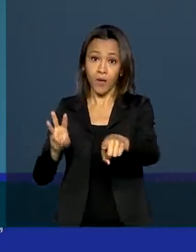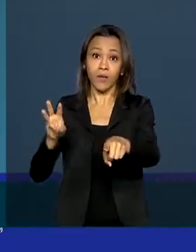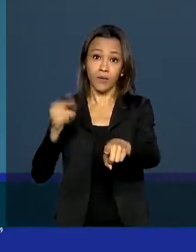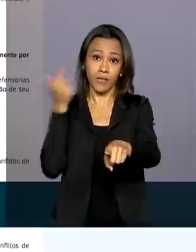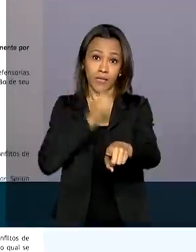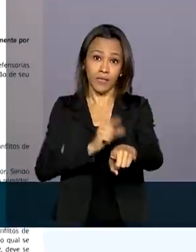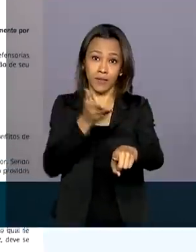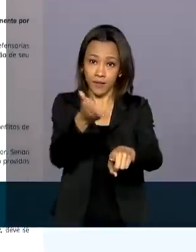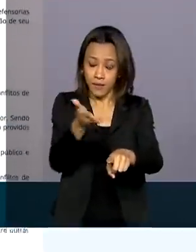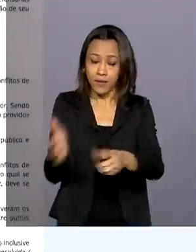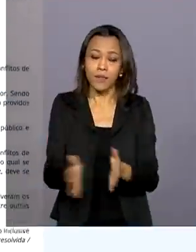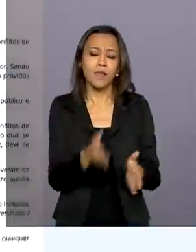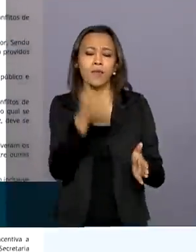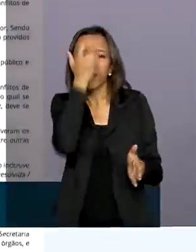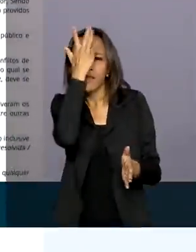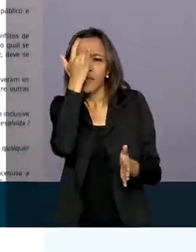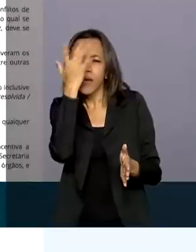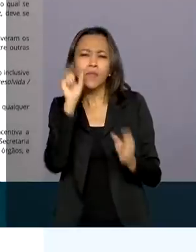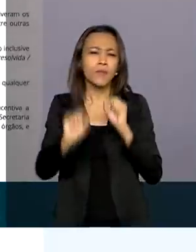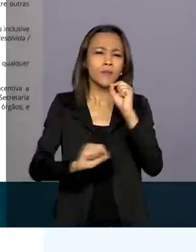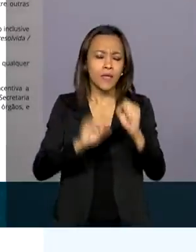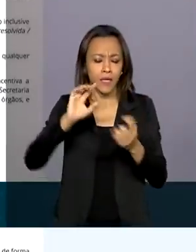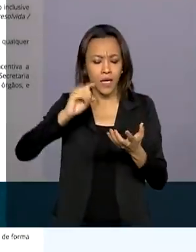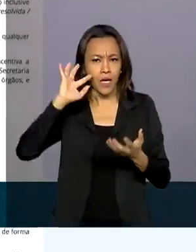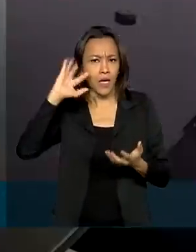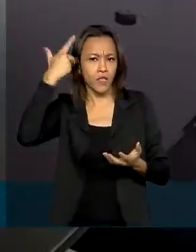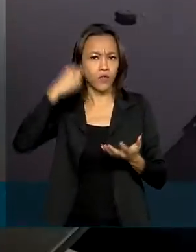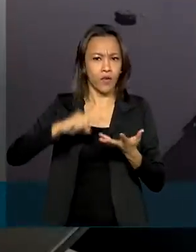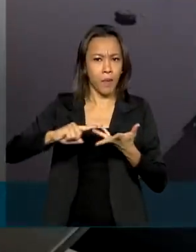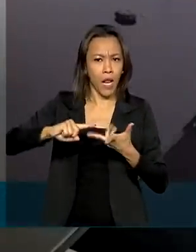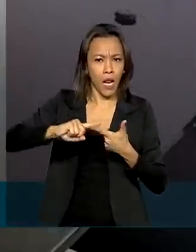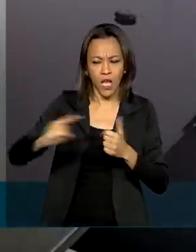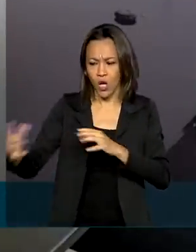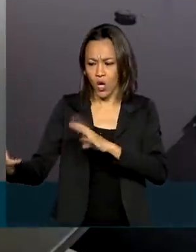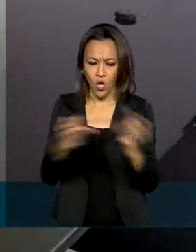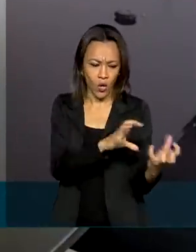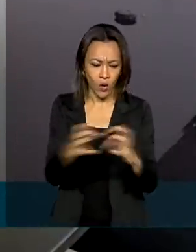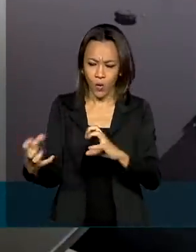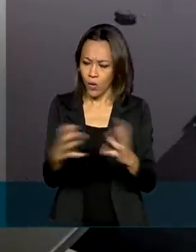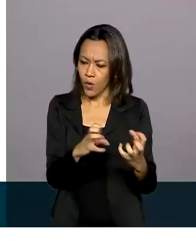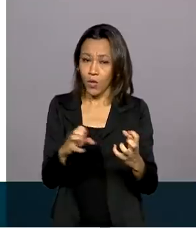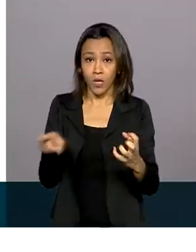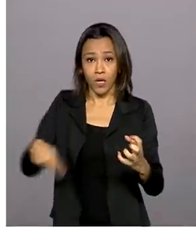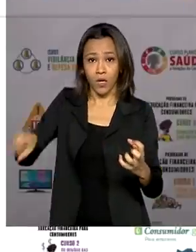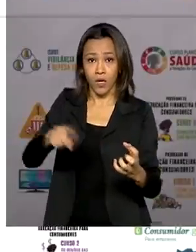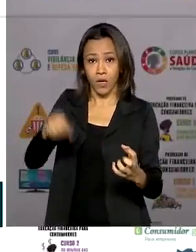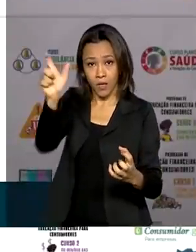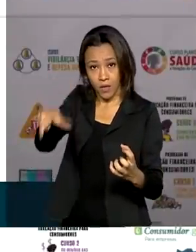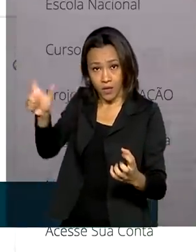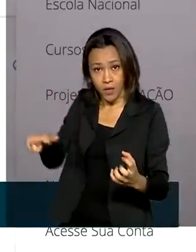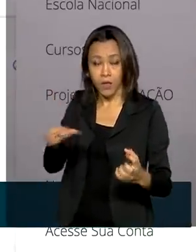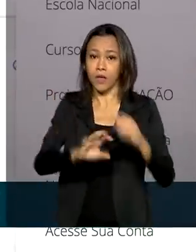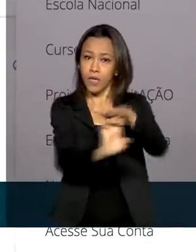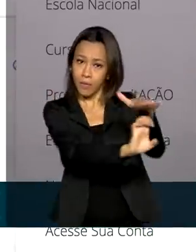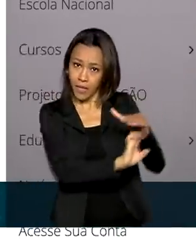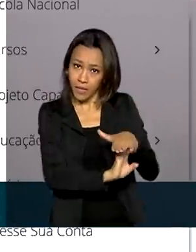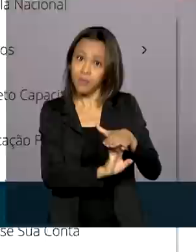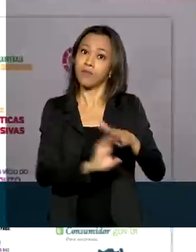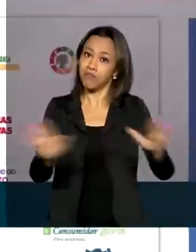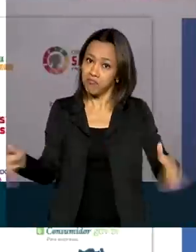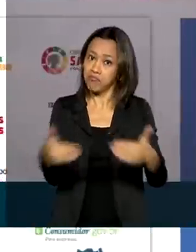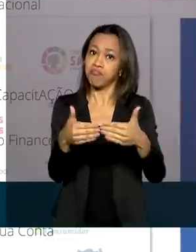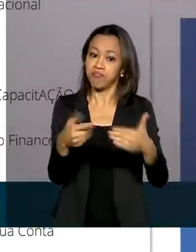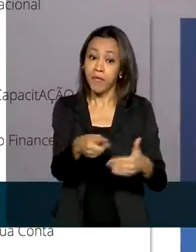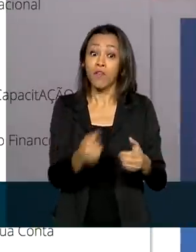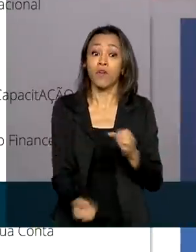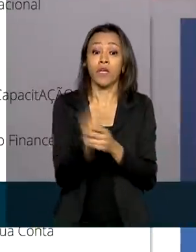.br, para facilitar a solução de conflito nas relações de consumo, foi criada também a Escola Nacional